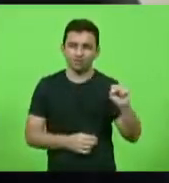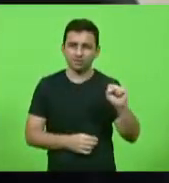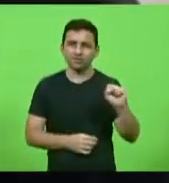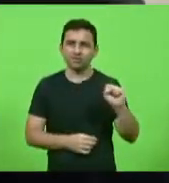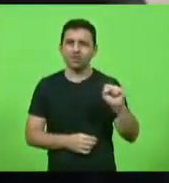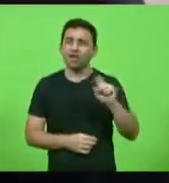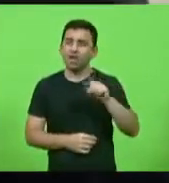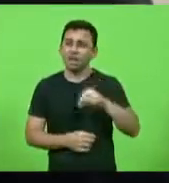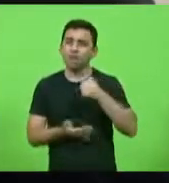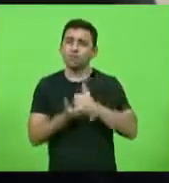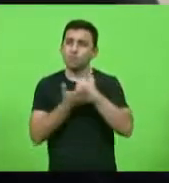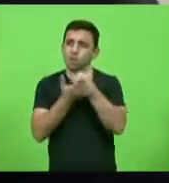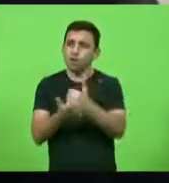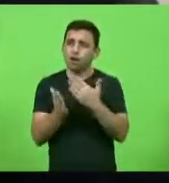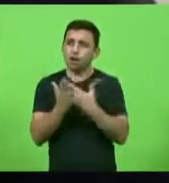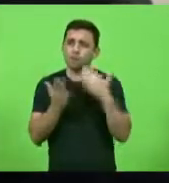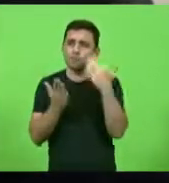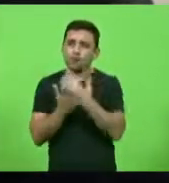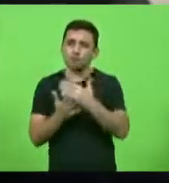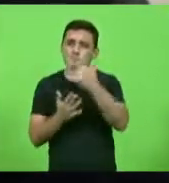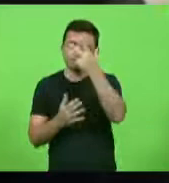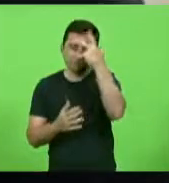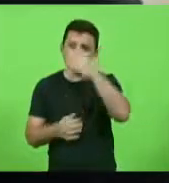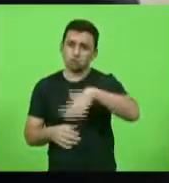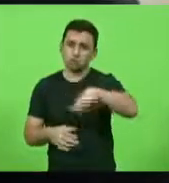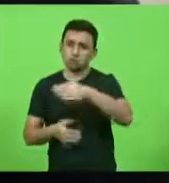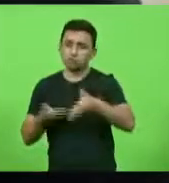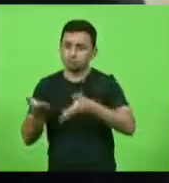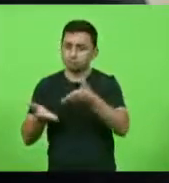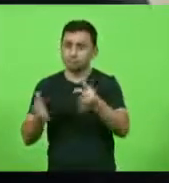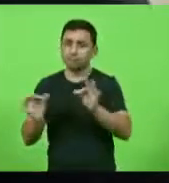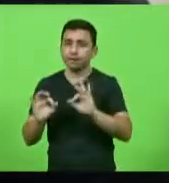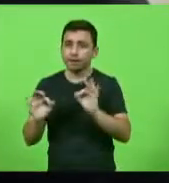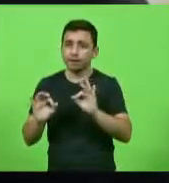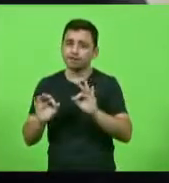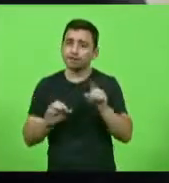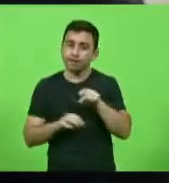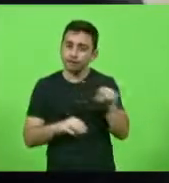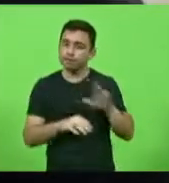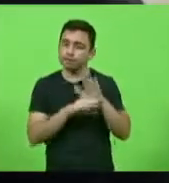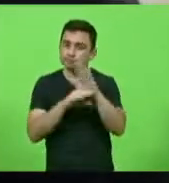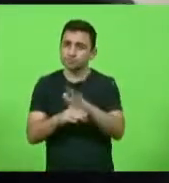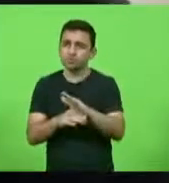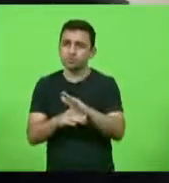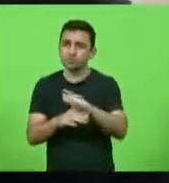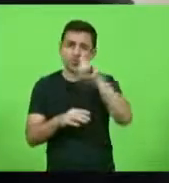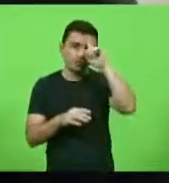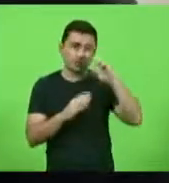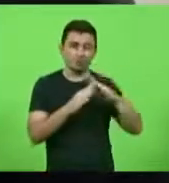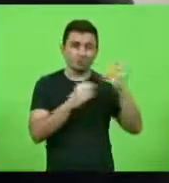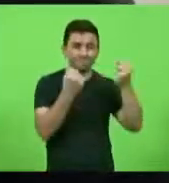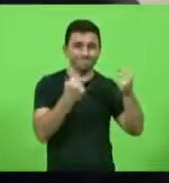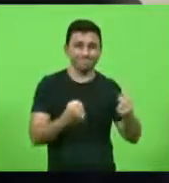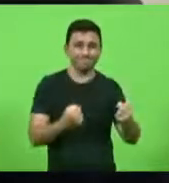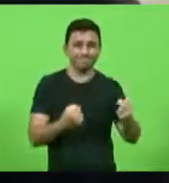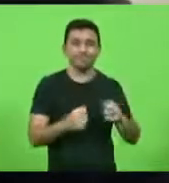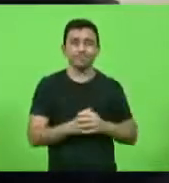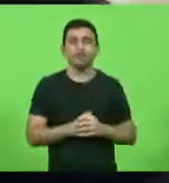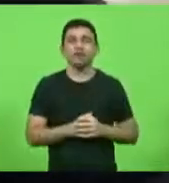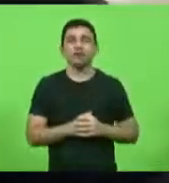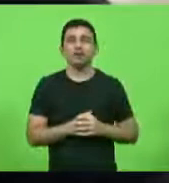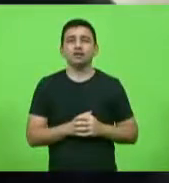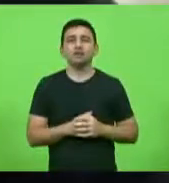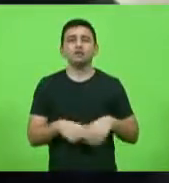adicional para evitar que os pacientes fiquem sem assistência médica enquanto os hospitais estão sobrecarregados é uma grande